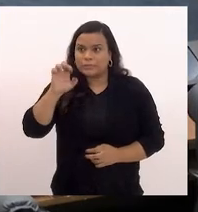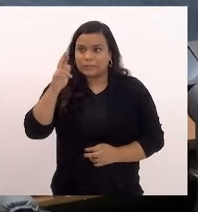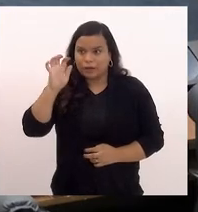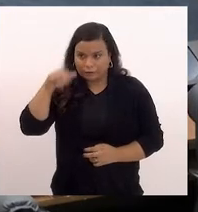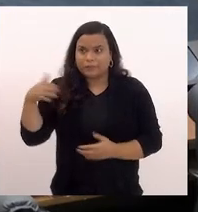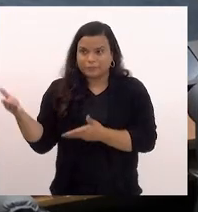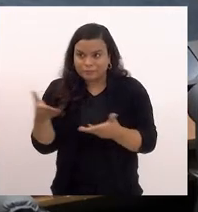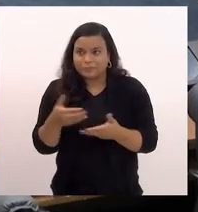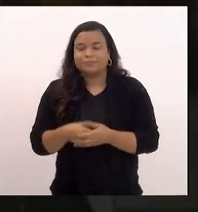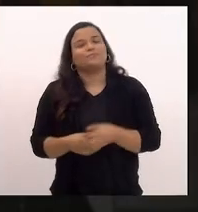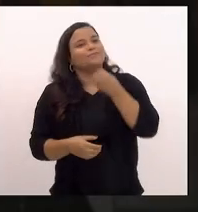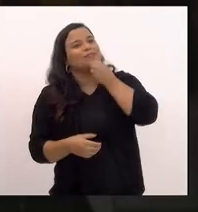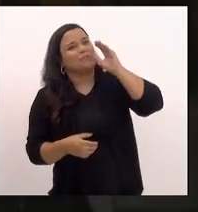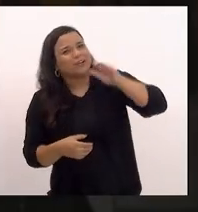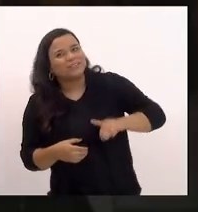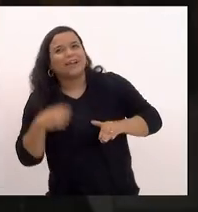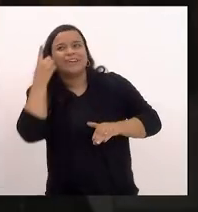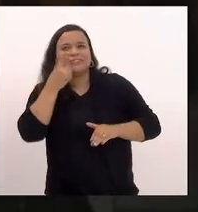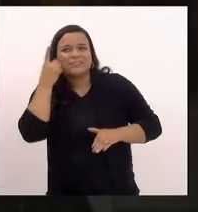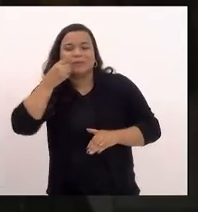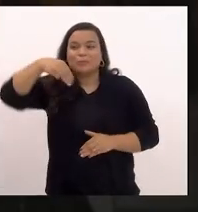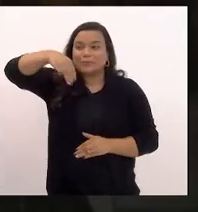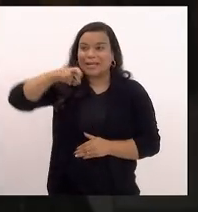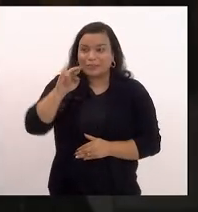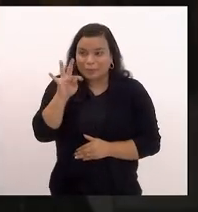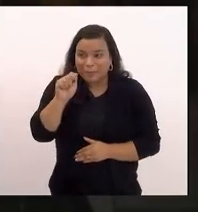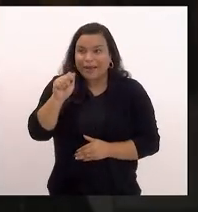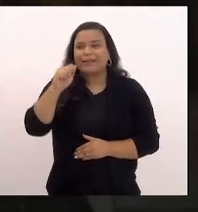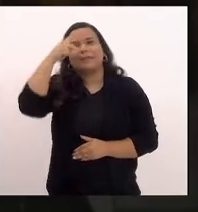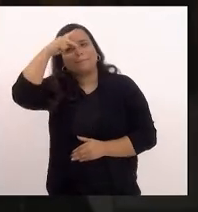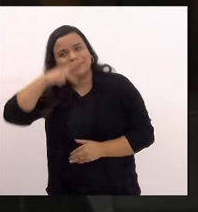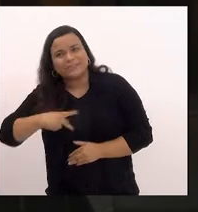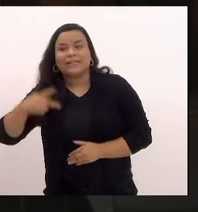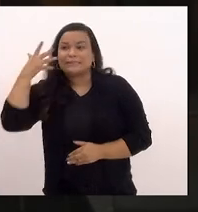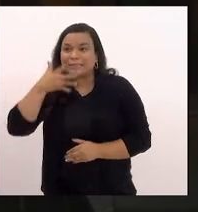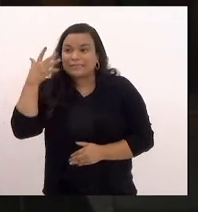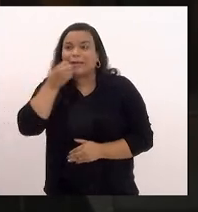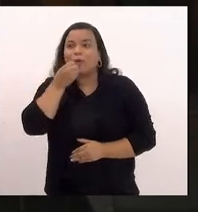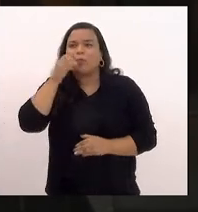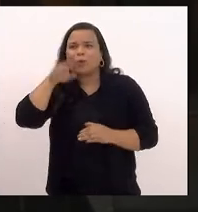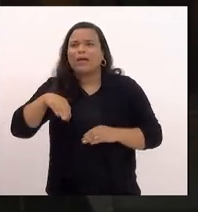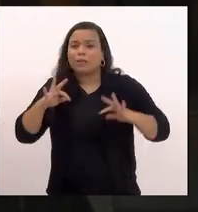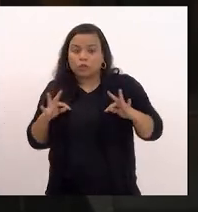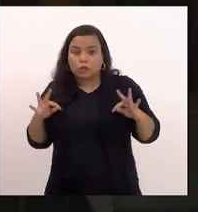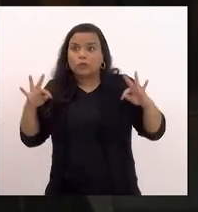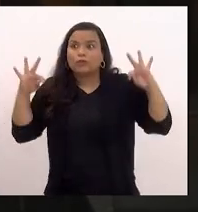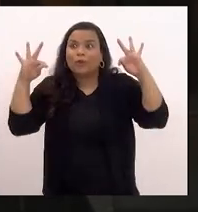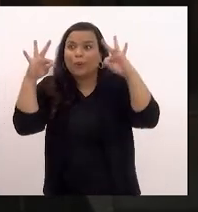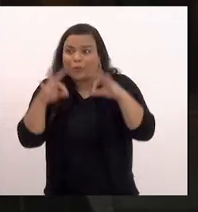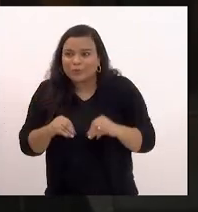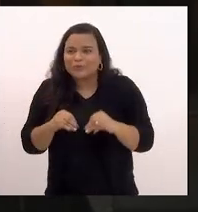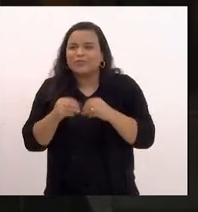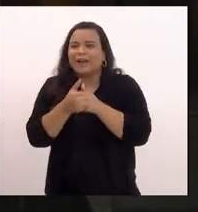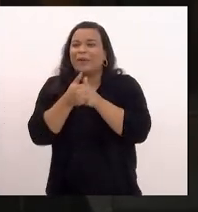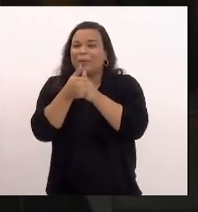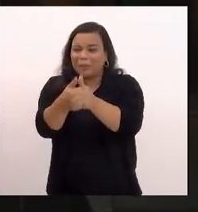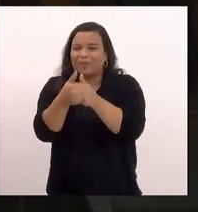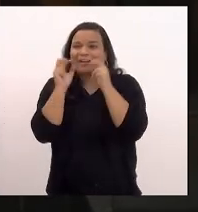Boa tarde deputada Marta Rocha presidente dessa sessão boa tarde a todas e todos que nos acompanham pela TV Alerje